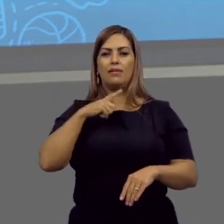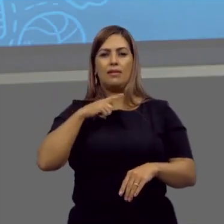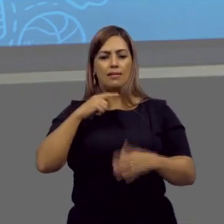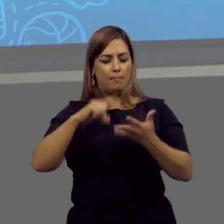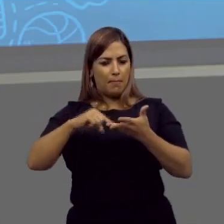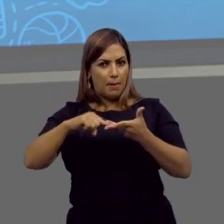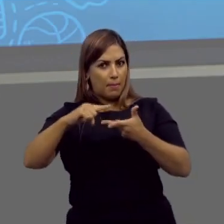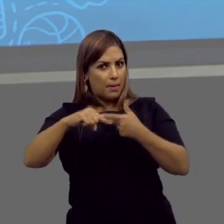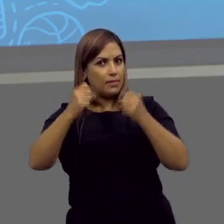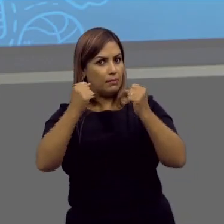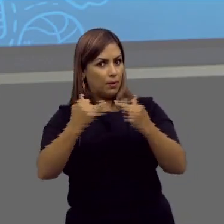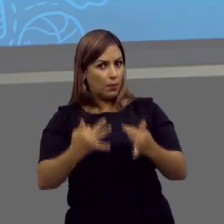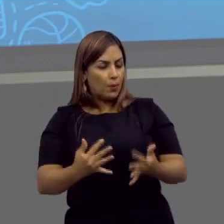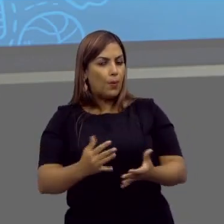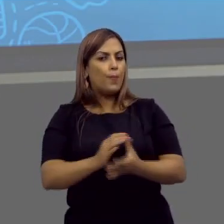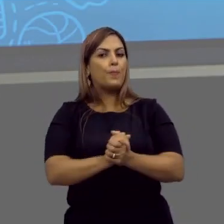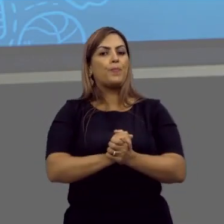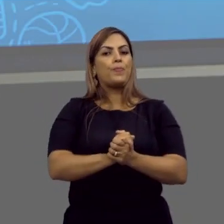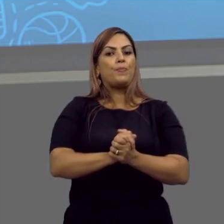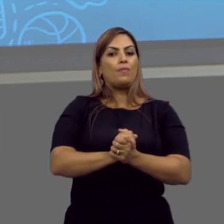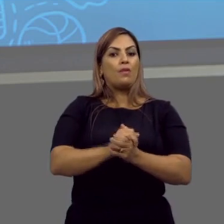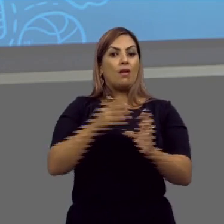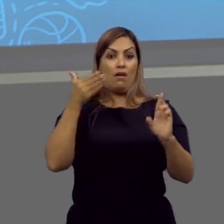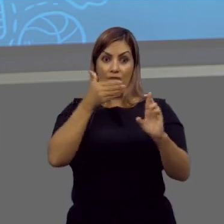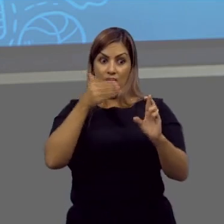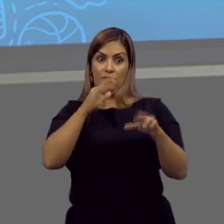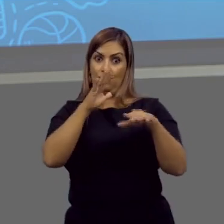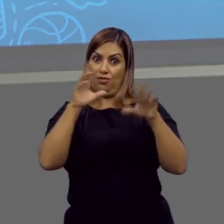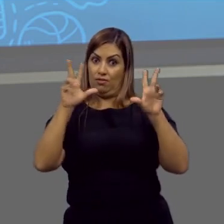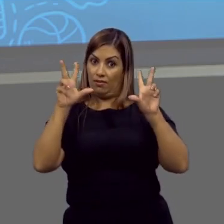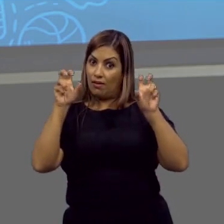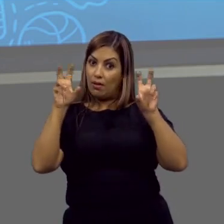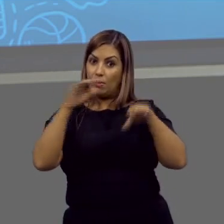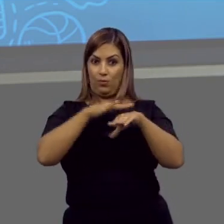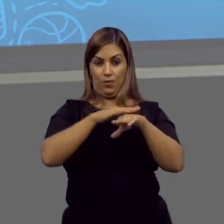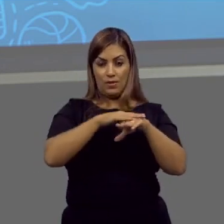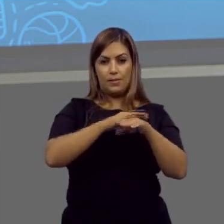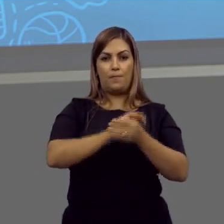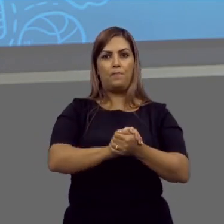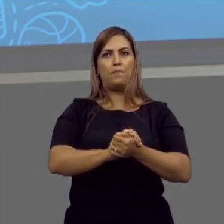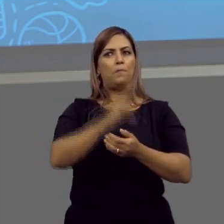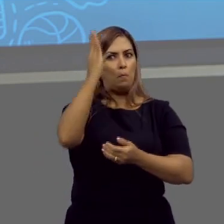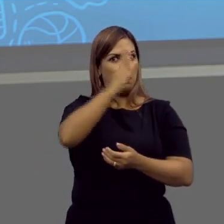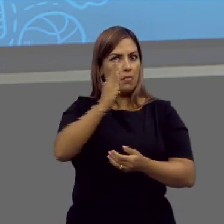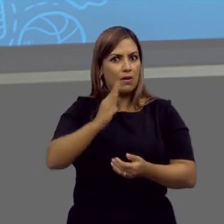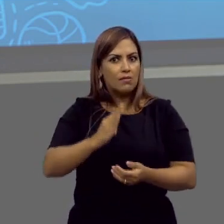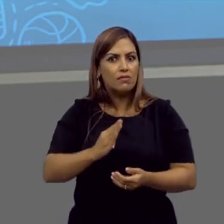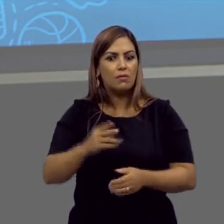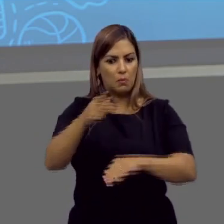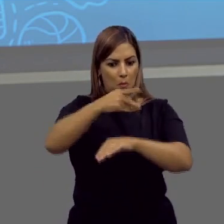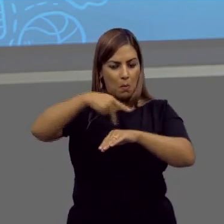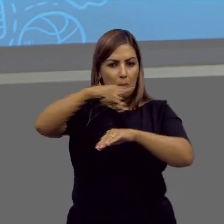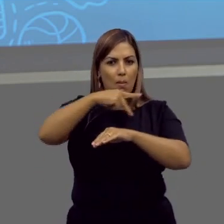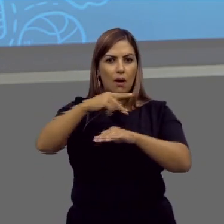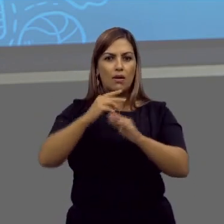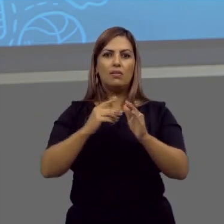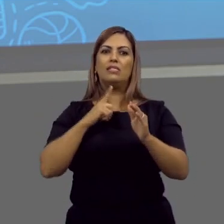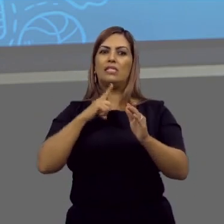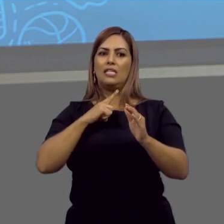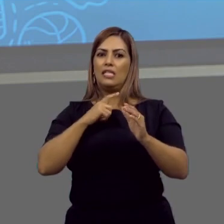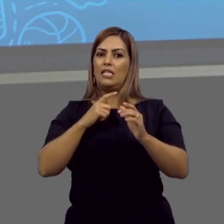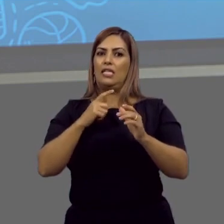pontuou algumas coisas referentes a esse tema. Por exemplo, que o Brasil é o país com maior